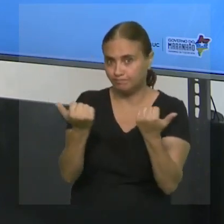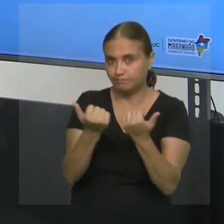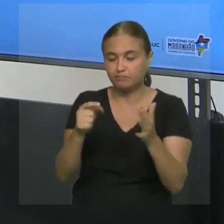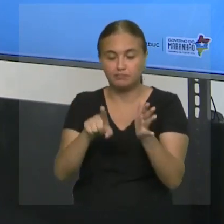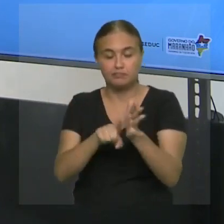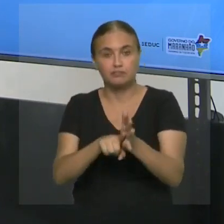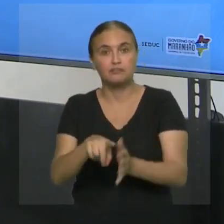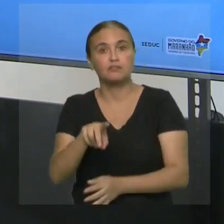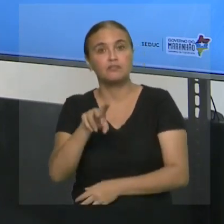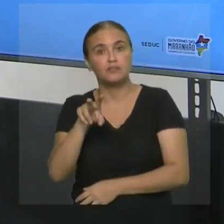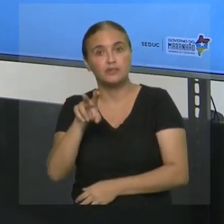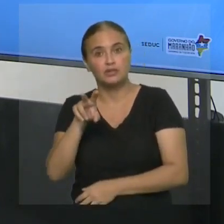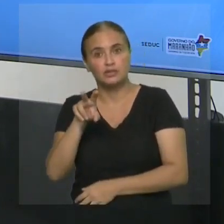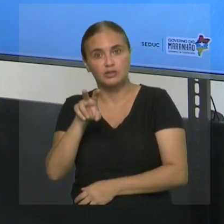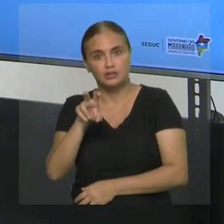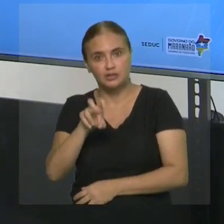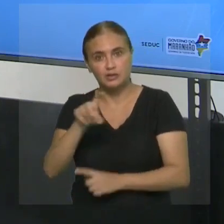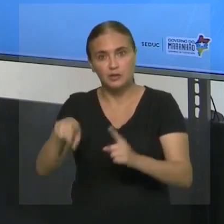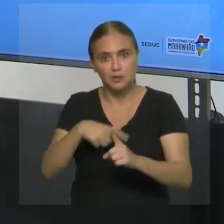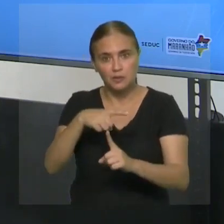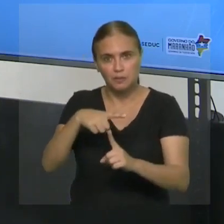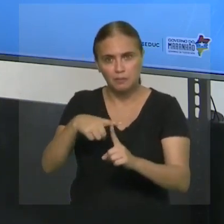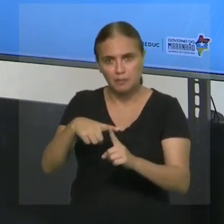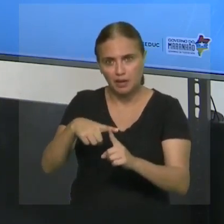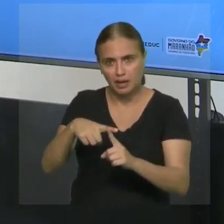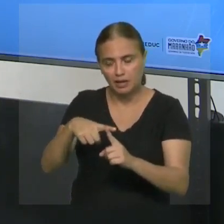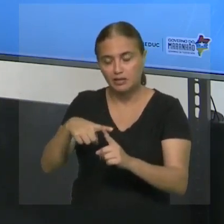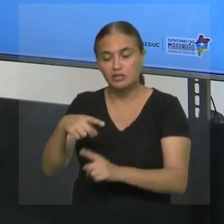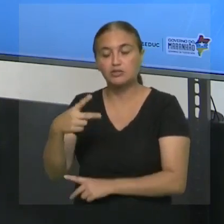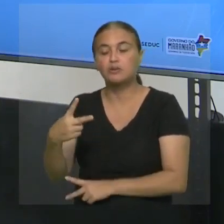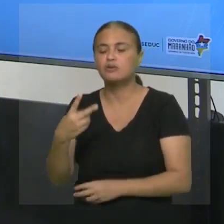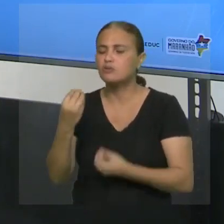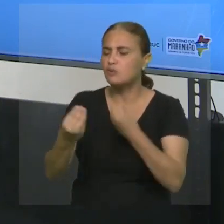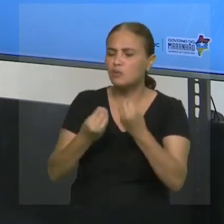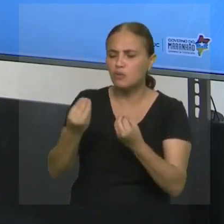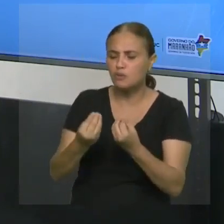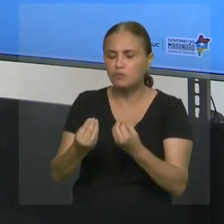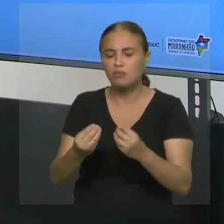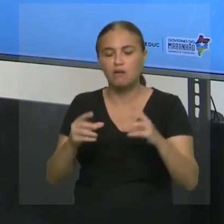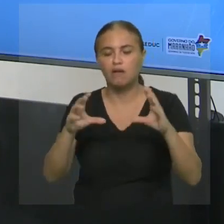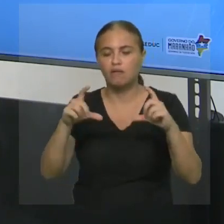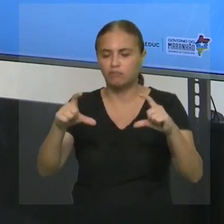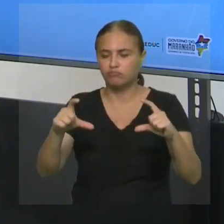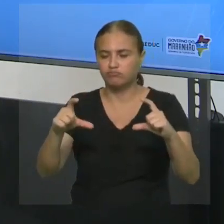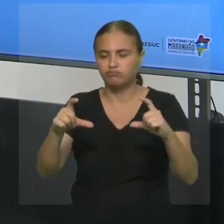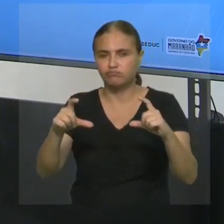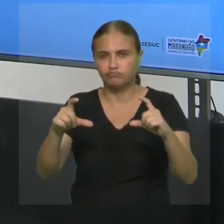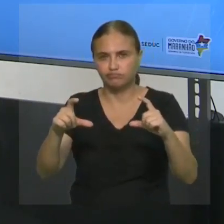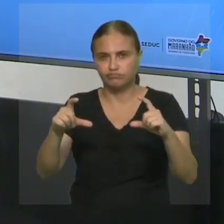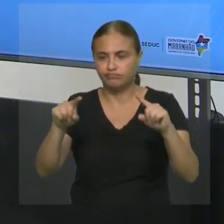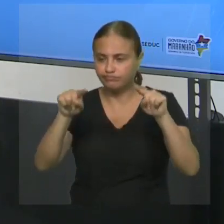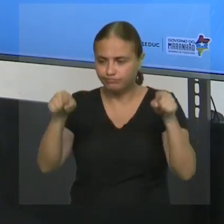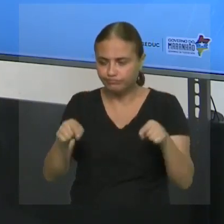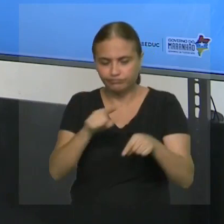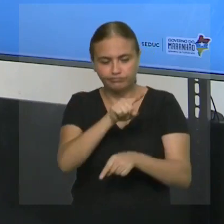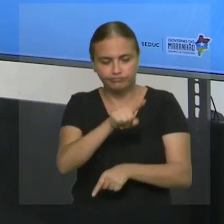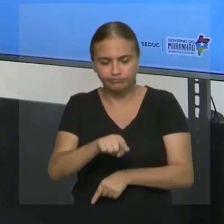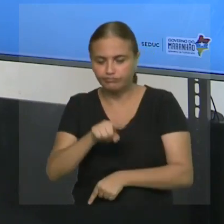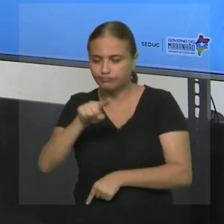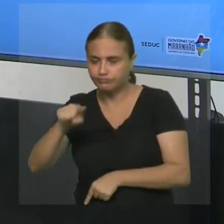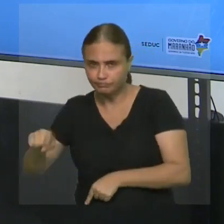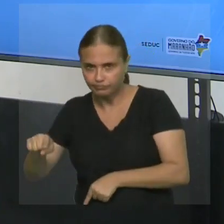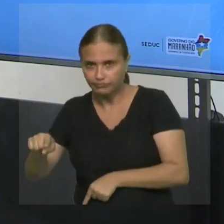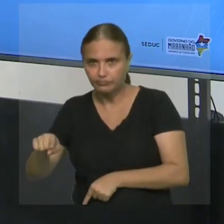5, mais, mais 2. Como é eu posso escrever isso sem utilizar os parênteses? Menos 5,